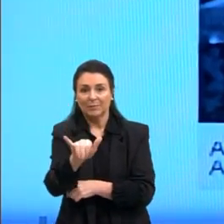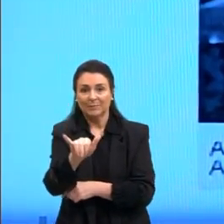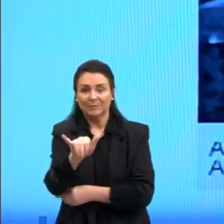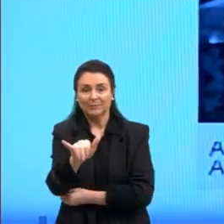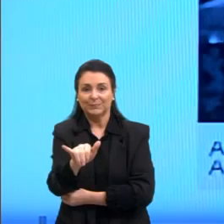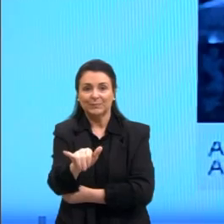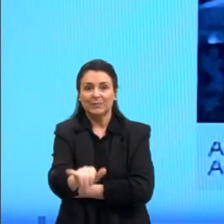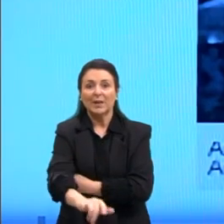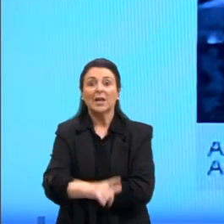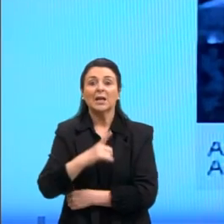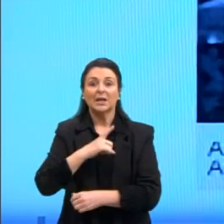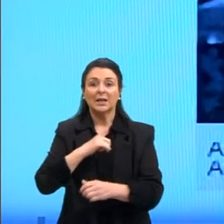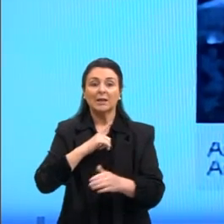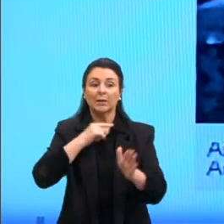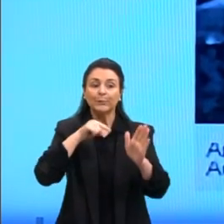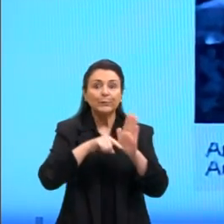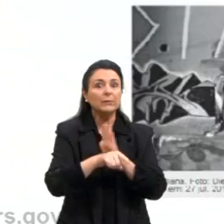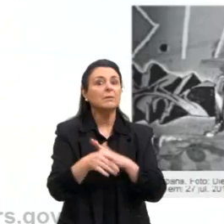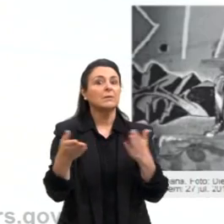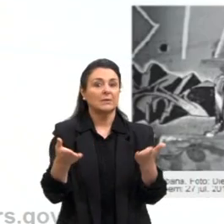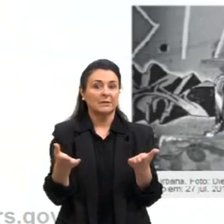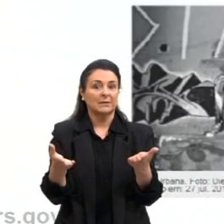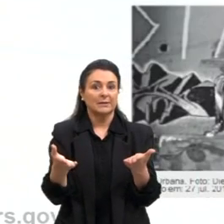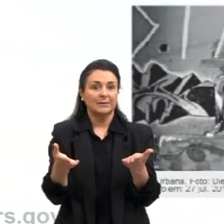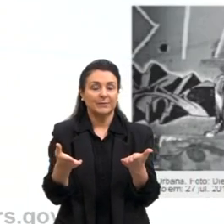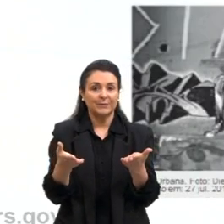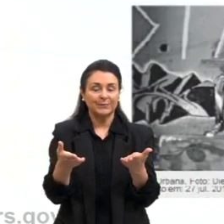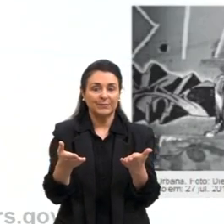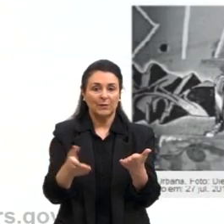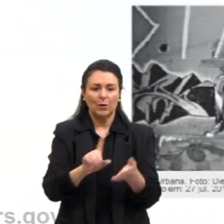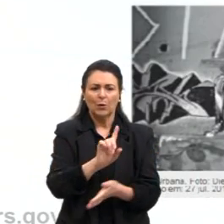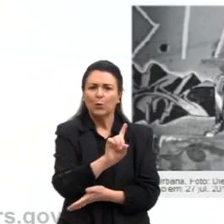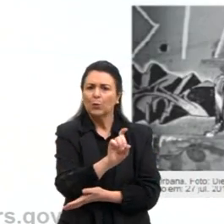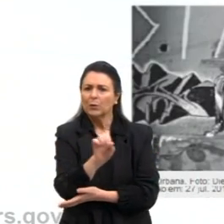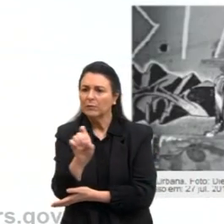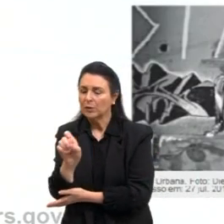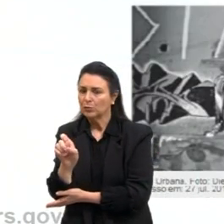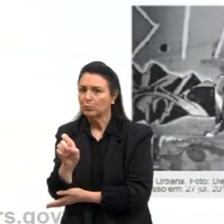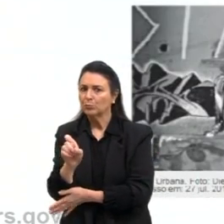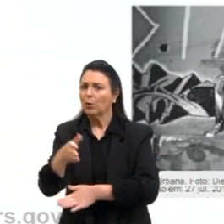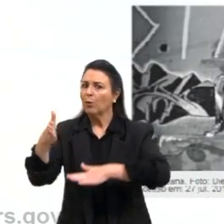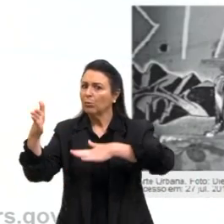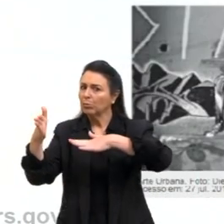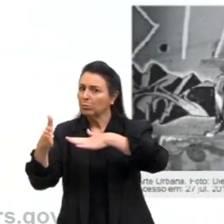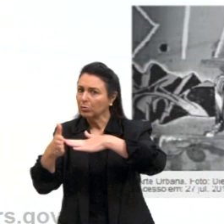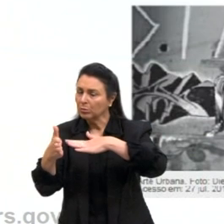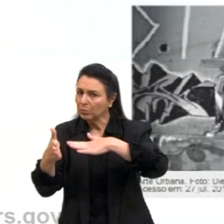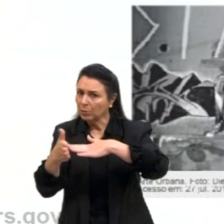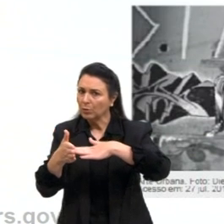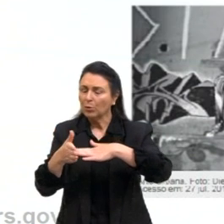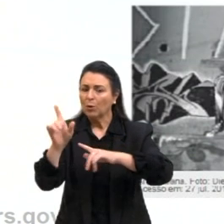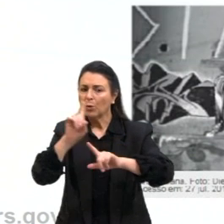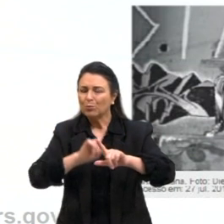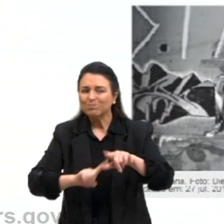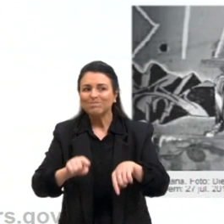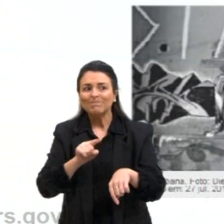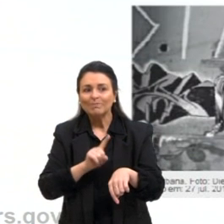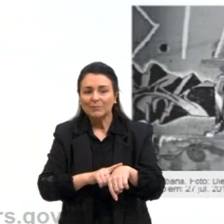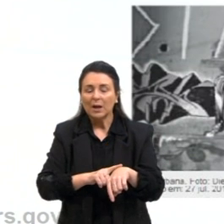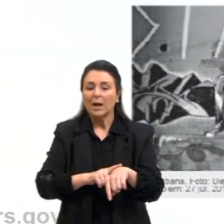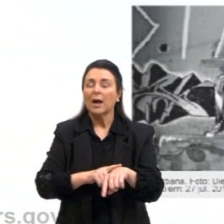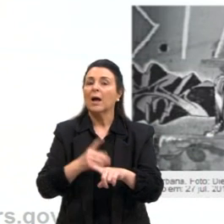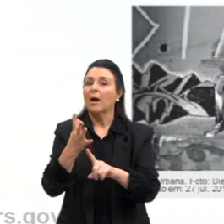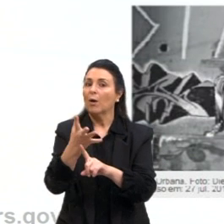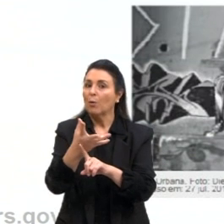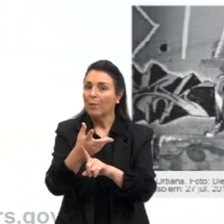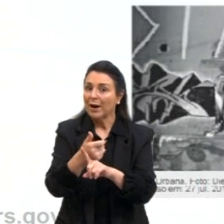E aí, nós temos o enunciado da questão. O grafite contemporâneo, considerado, em alguns momentos, como uma arte